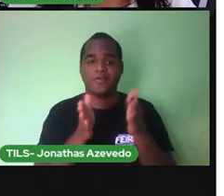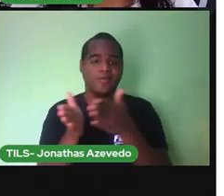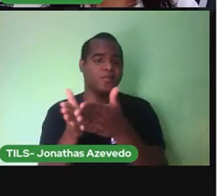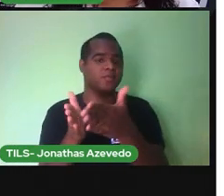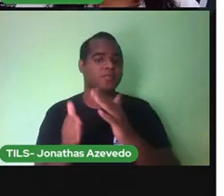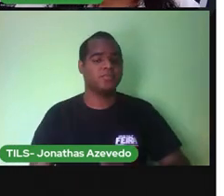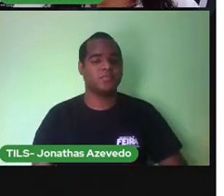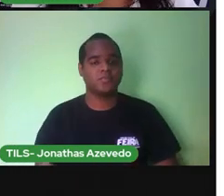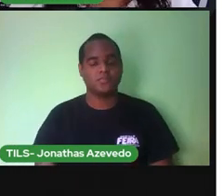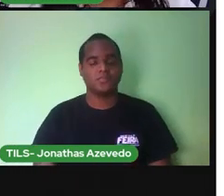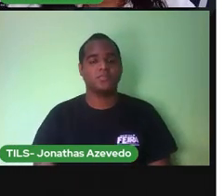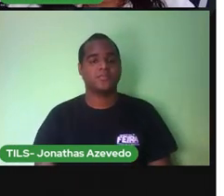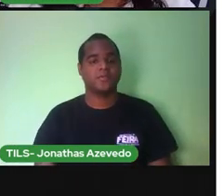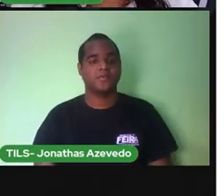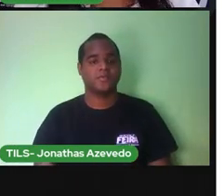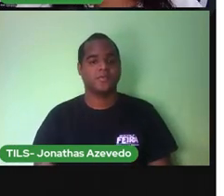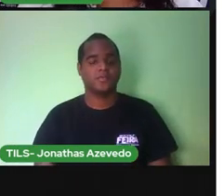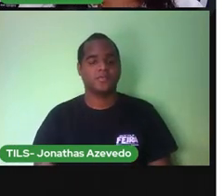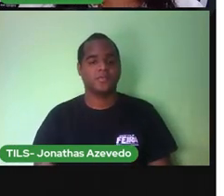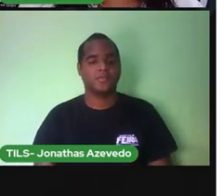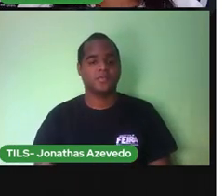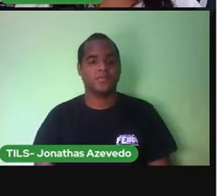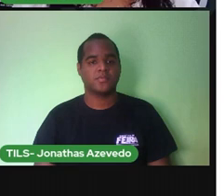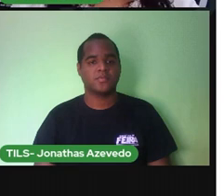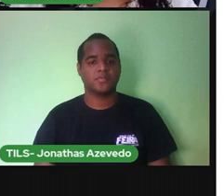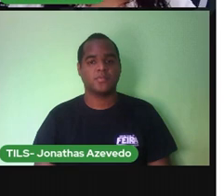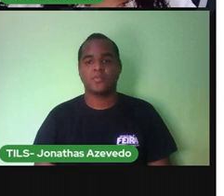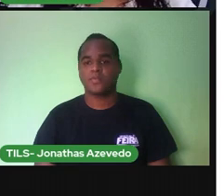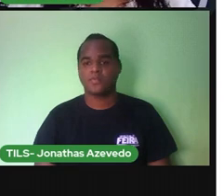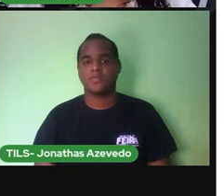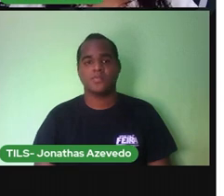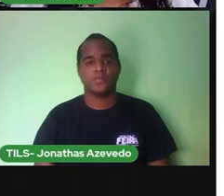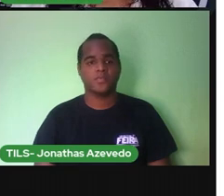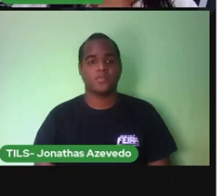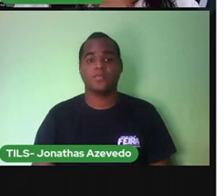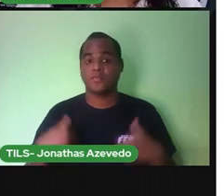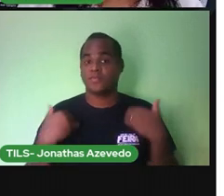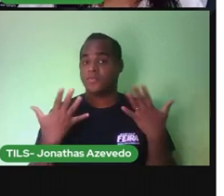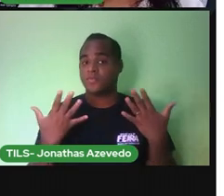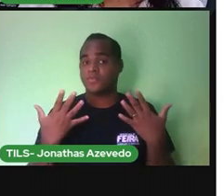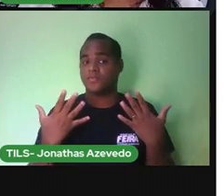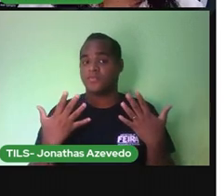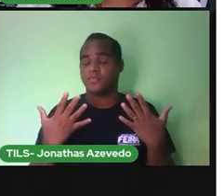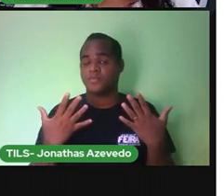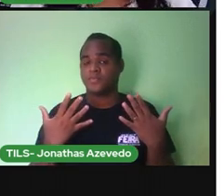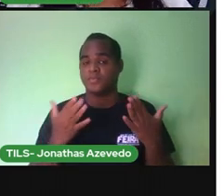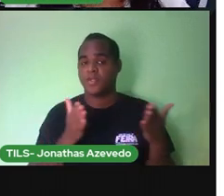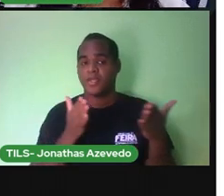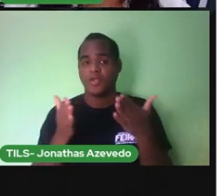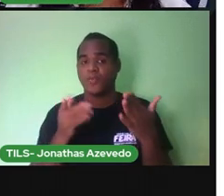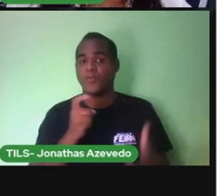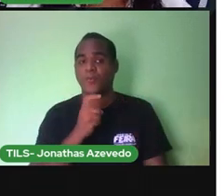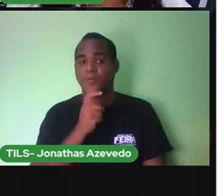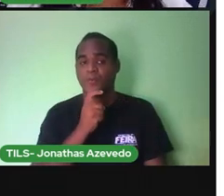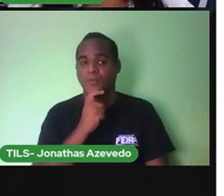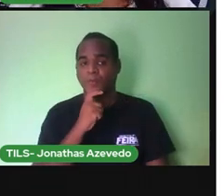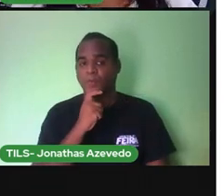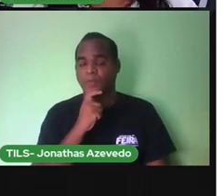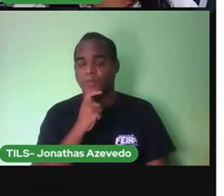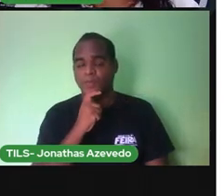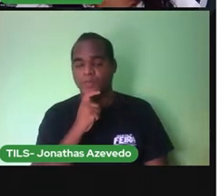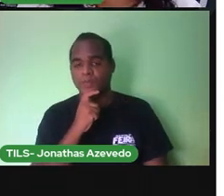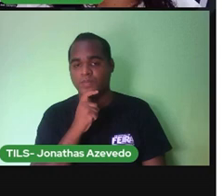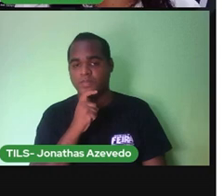Sim Isso O restinho Então Nós temos Rio E frio